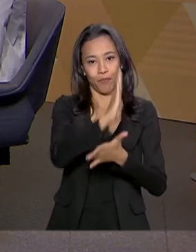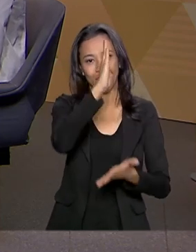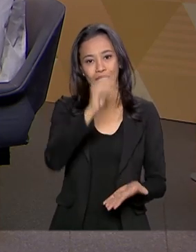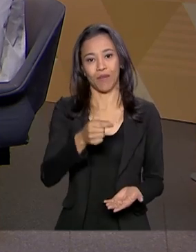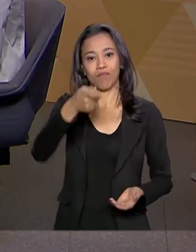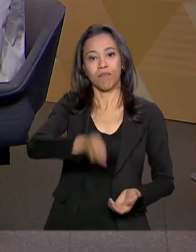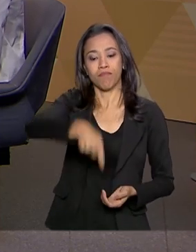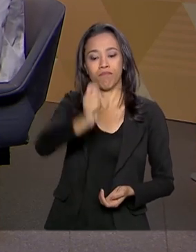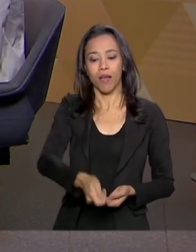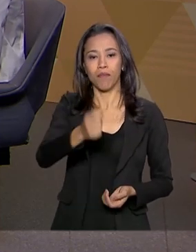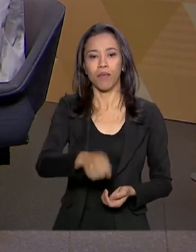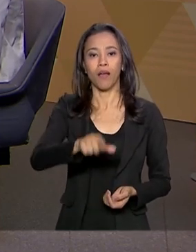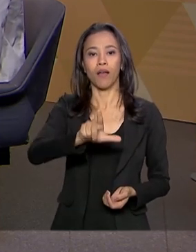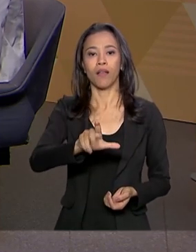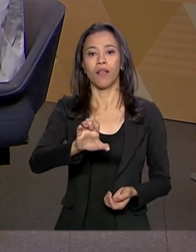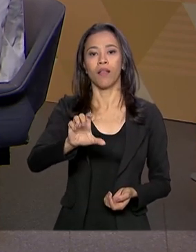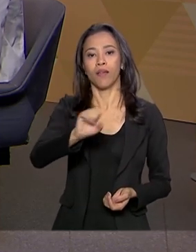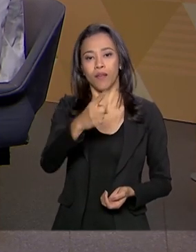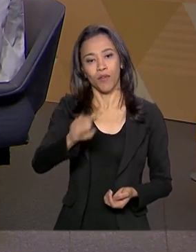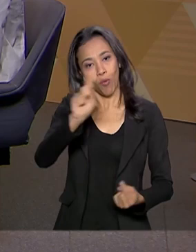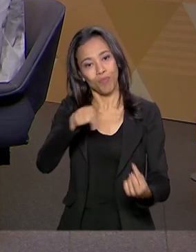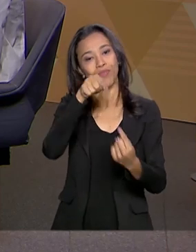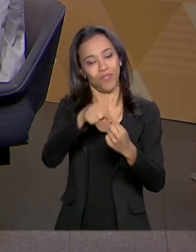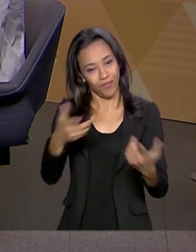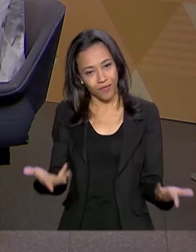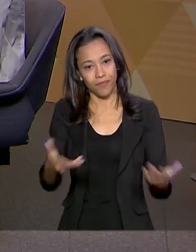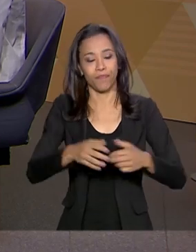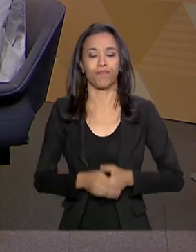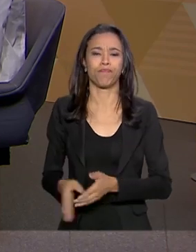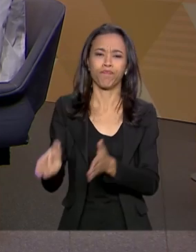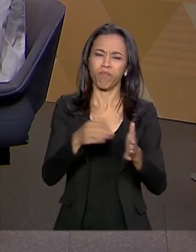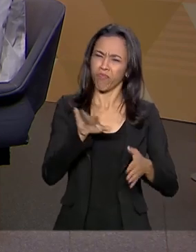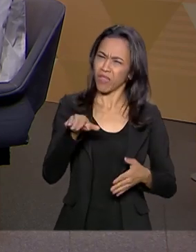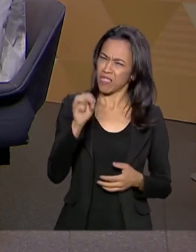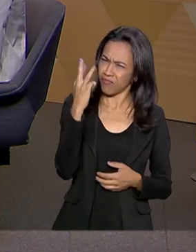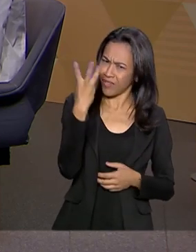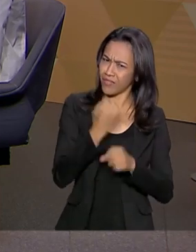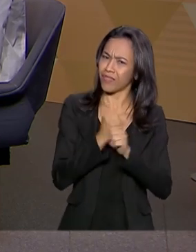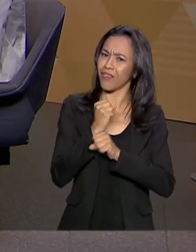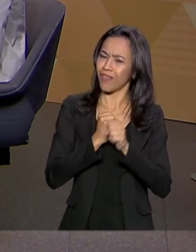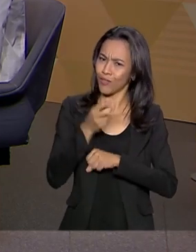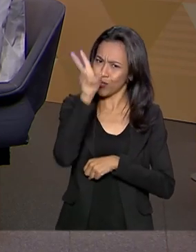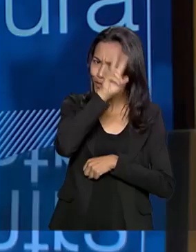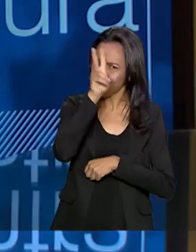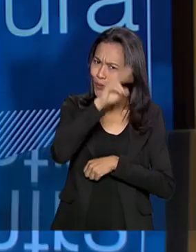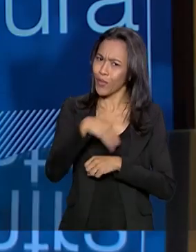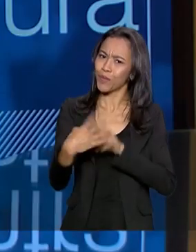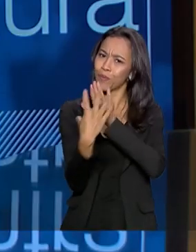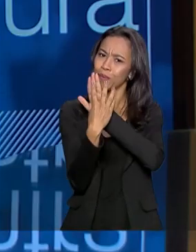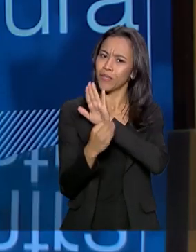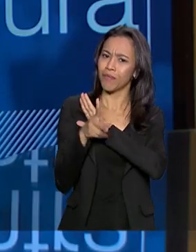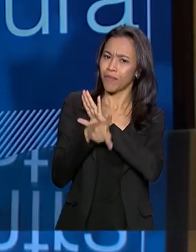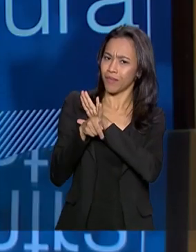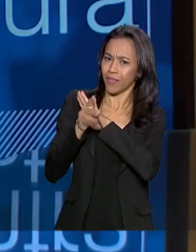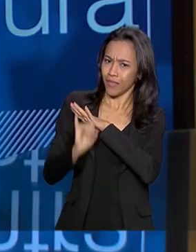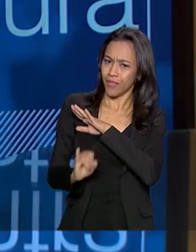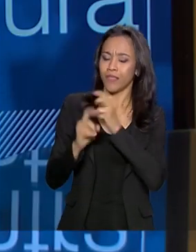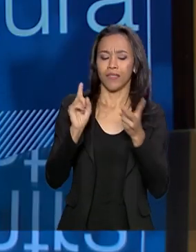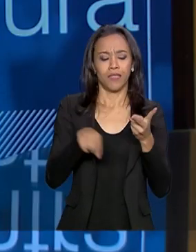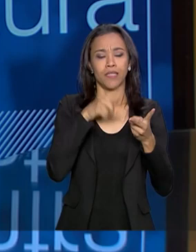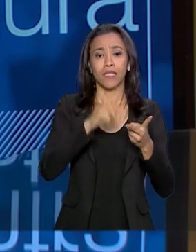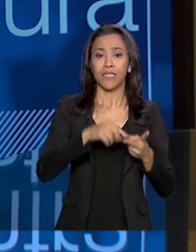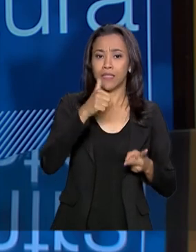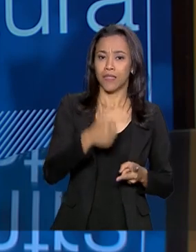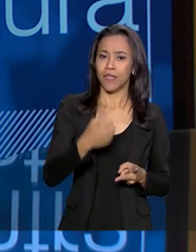leilão de todos esses ativos, que é o objetivo maior. Agora são três anos de história no PPI, 148